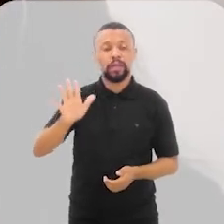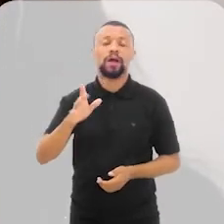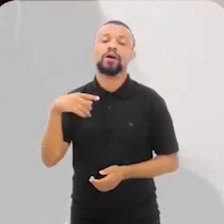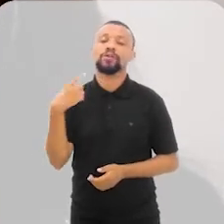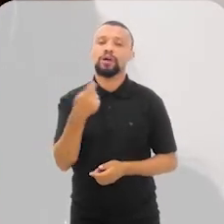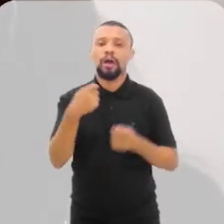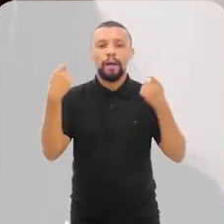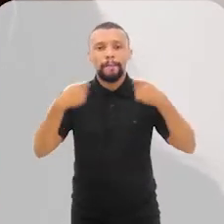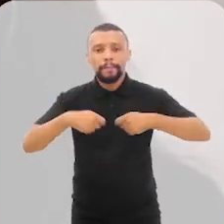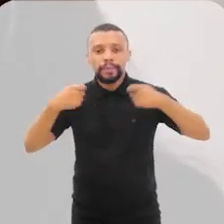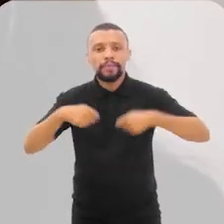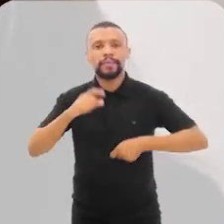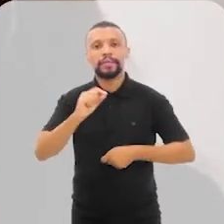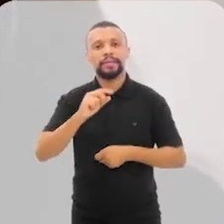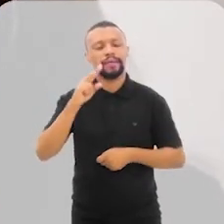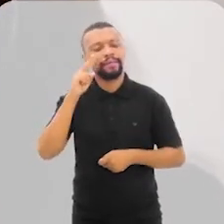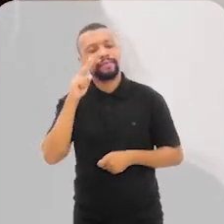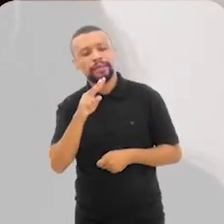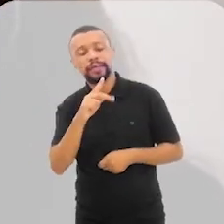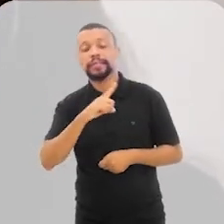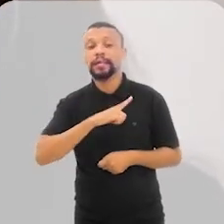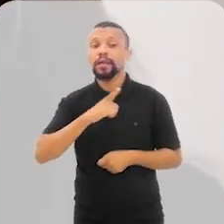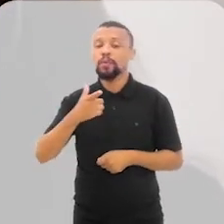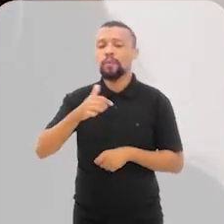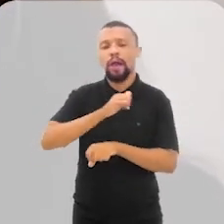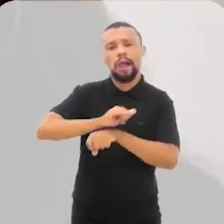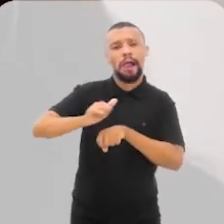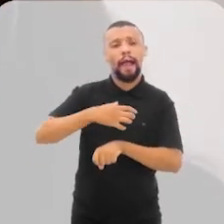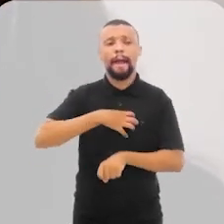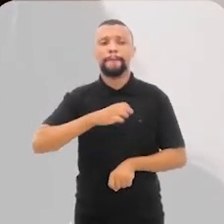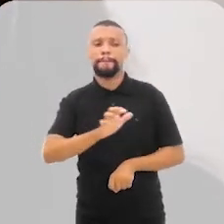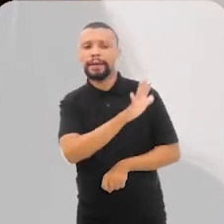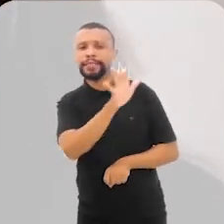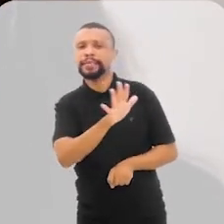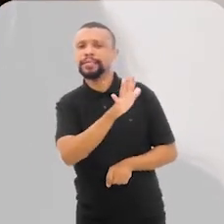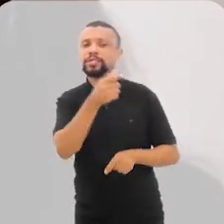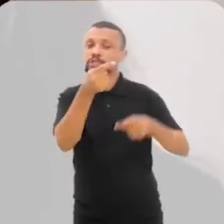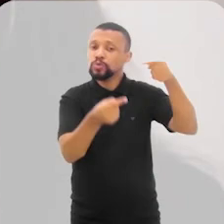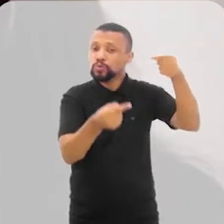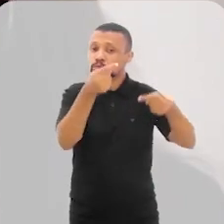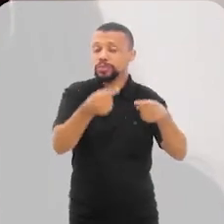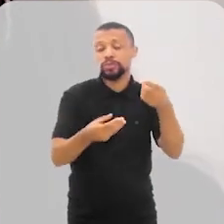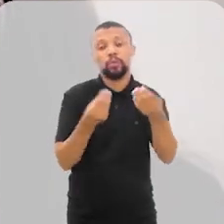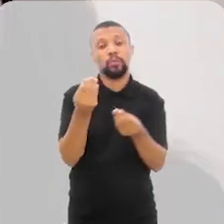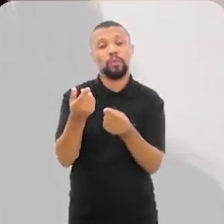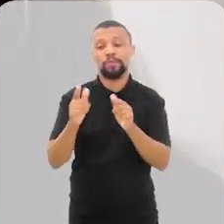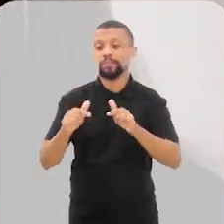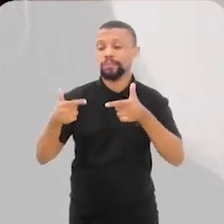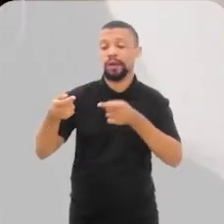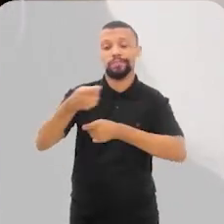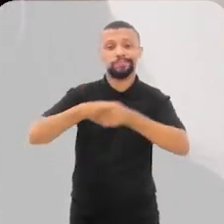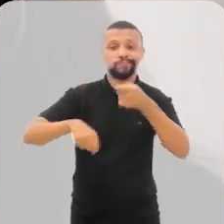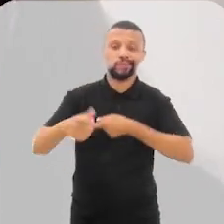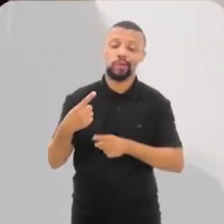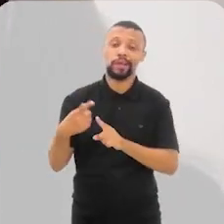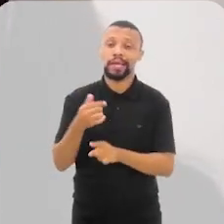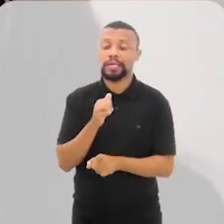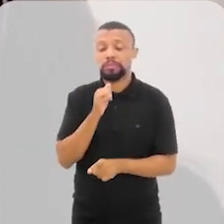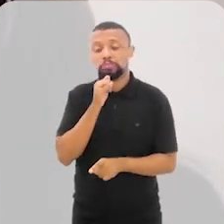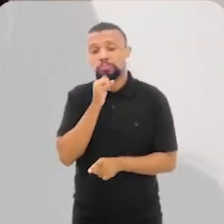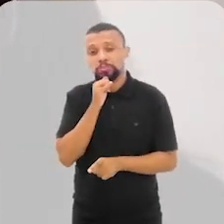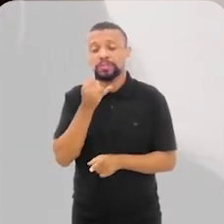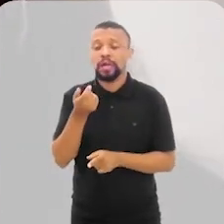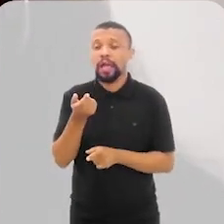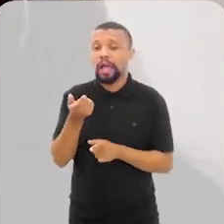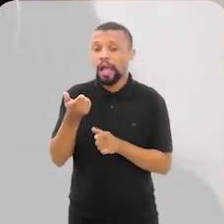entender que existe uma nova maneira que a gente tem que discutir de fazer negócio mesmo, porque a maneira atual, infelizmente,